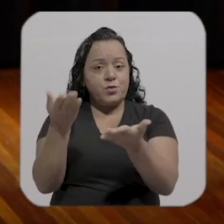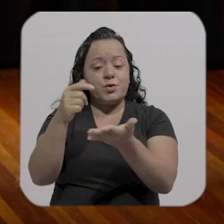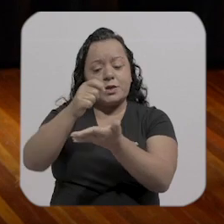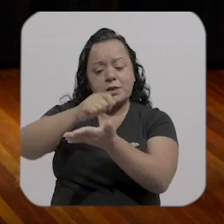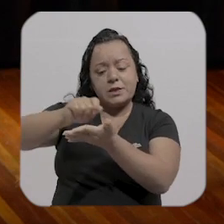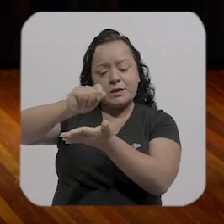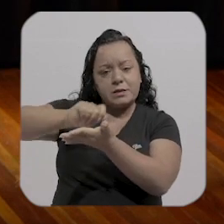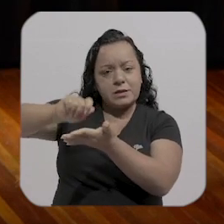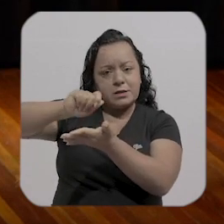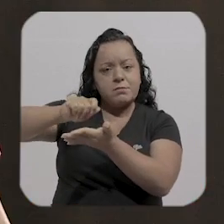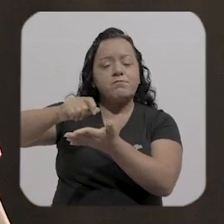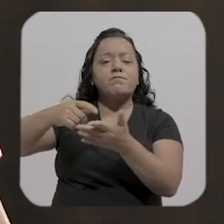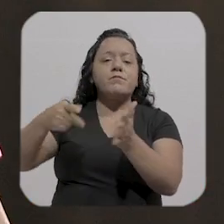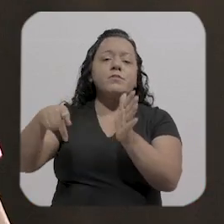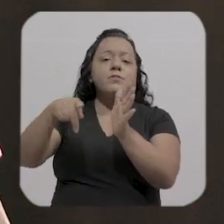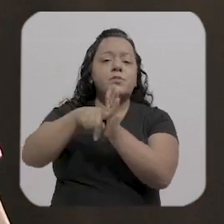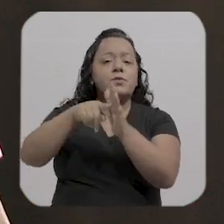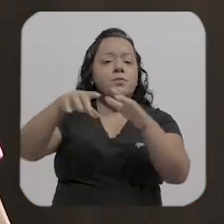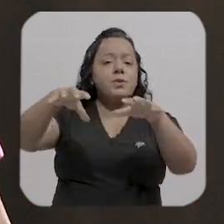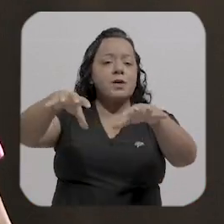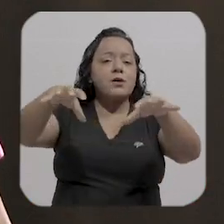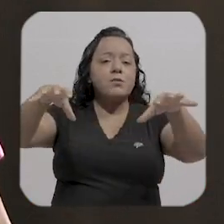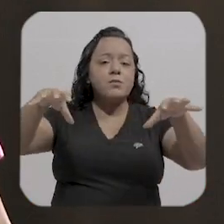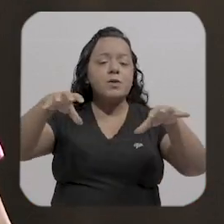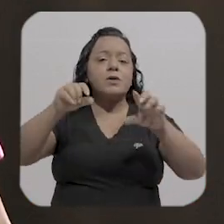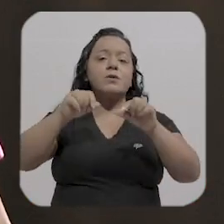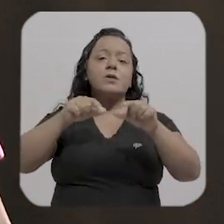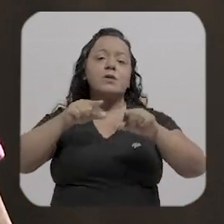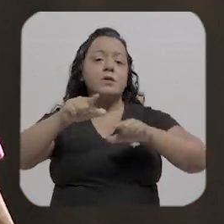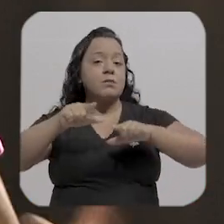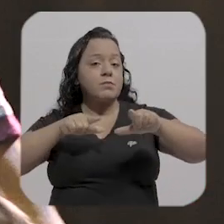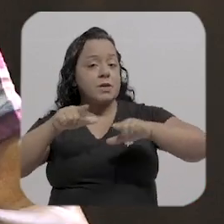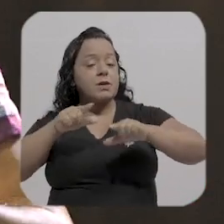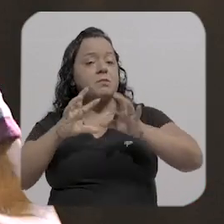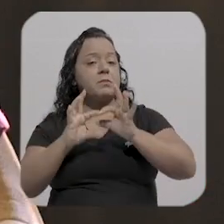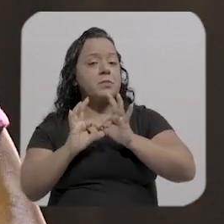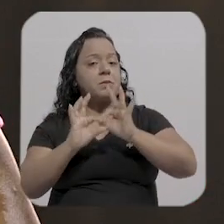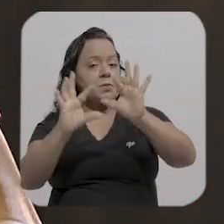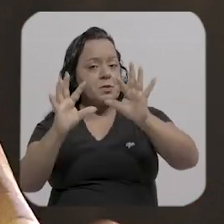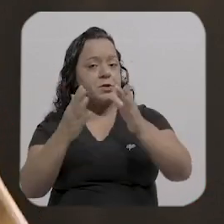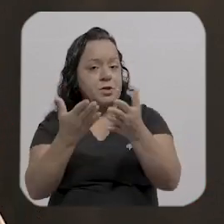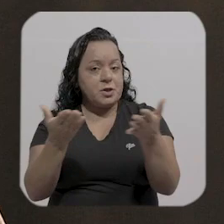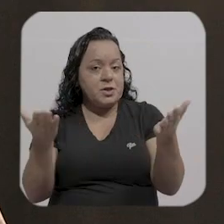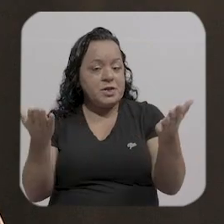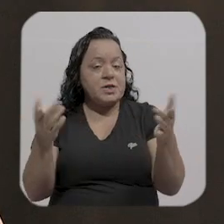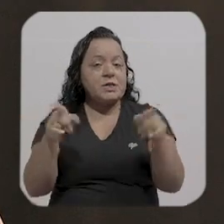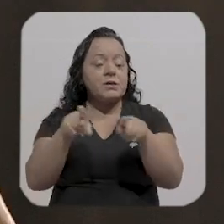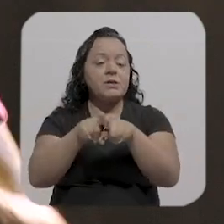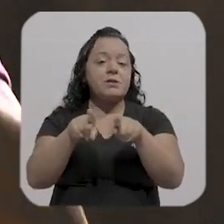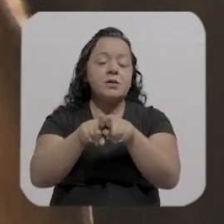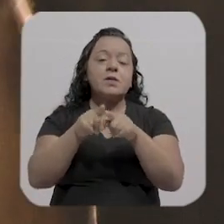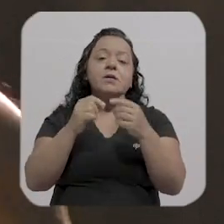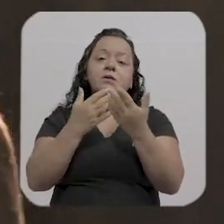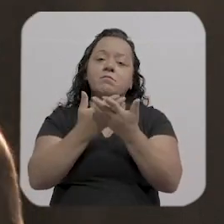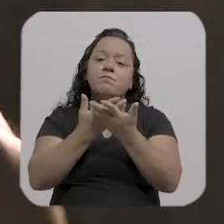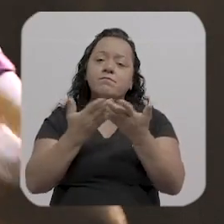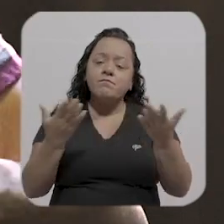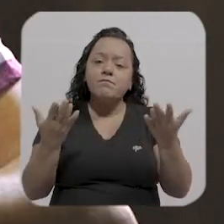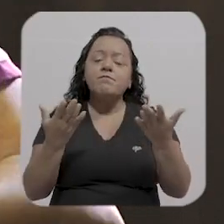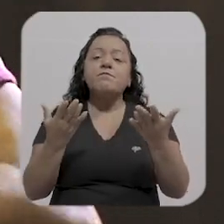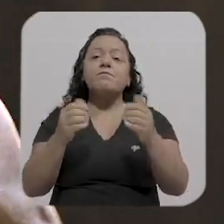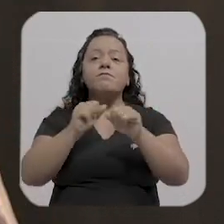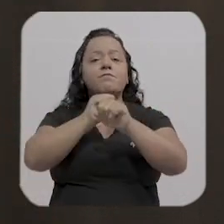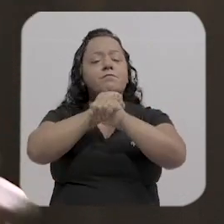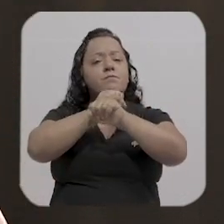comunidade, nesse novo trabalho que eu estou fazendo, me permite isso também, fundear bem essas